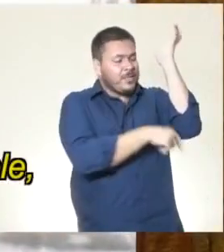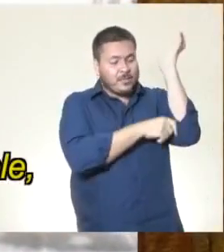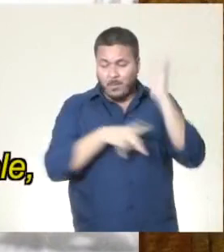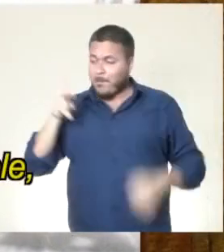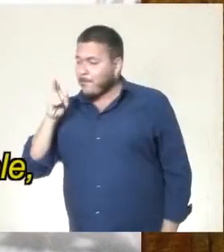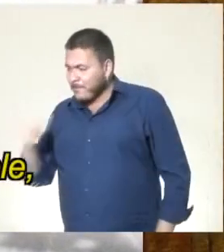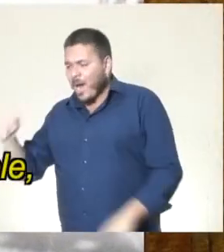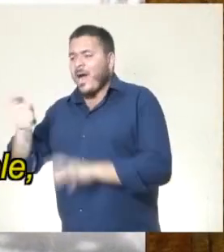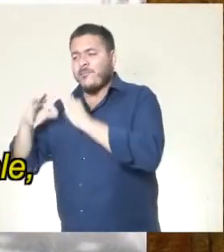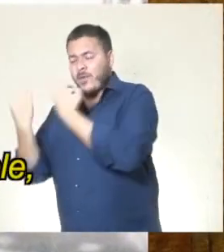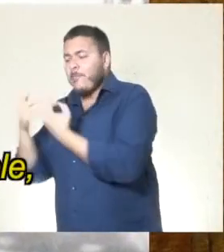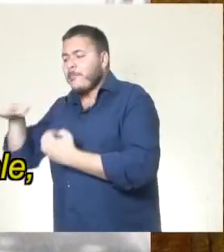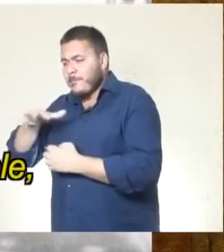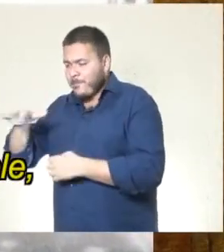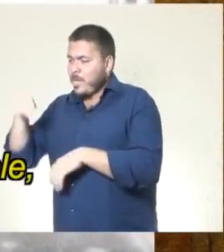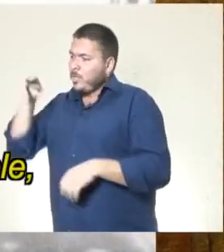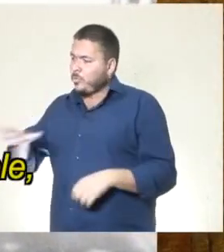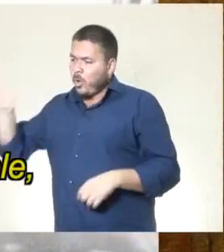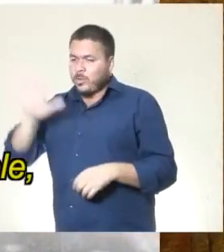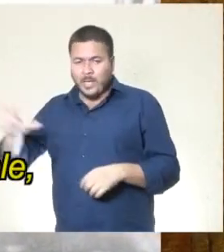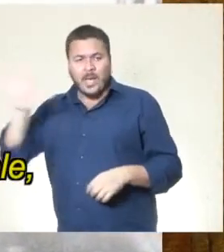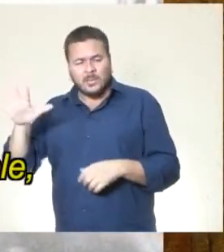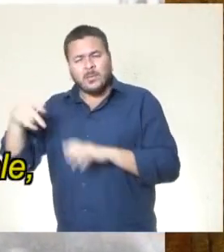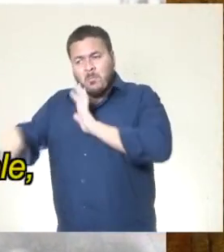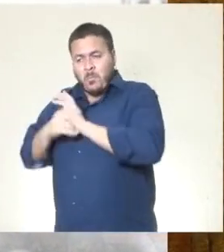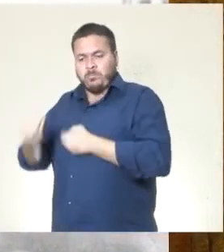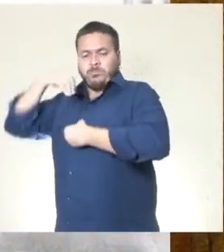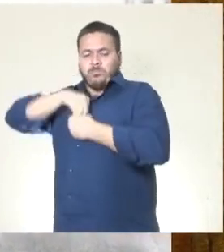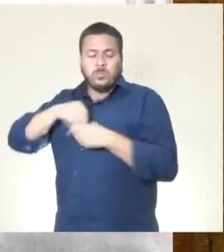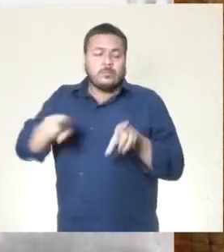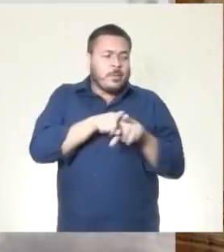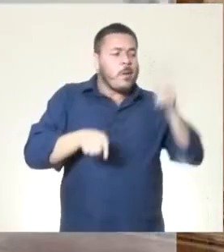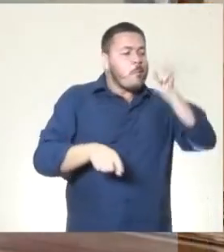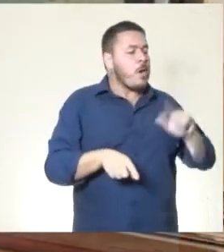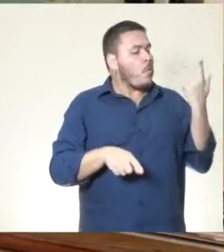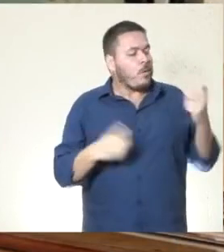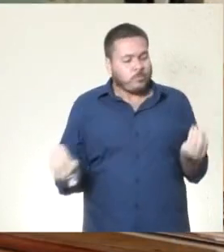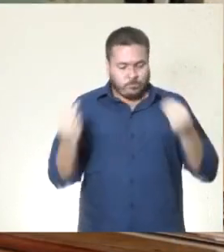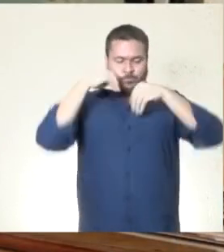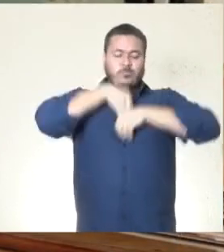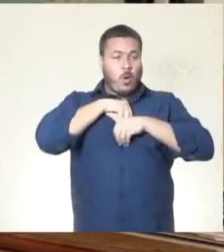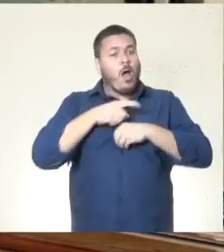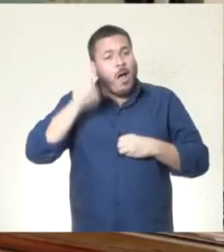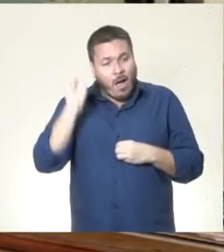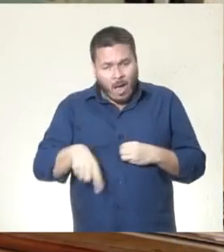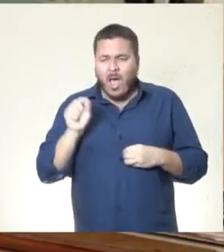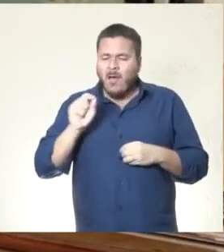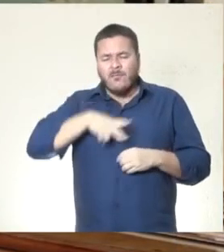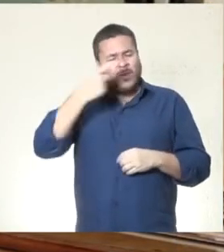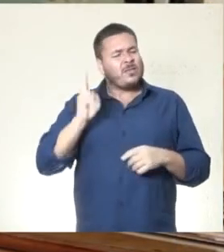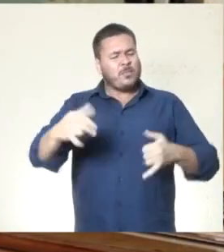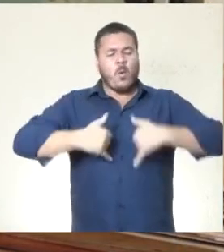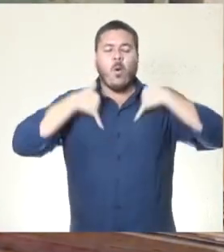lado paterno, o lado nordestino. Então eu tenho a força do Nordeste dentro de mim e como tenho a força da mulher goiana. Então isso ela